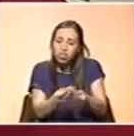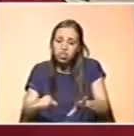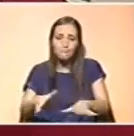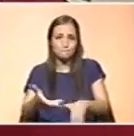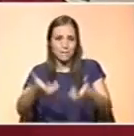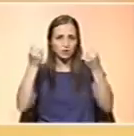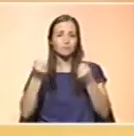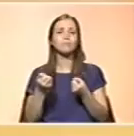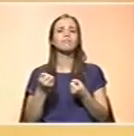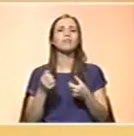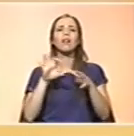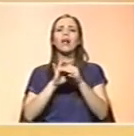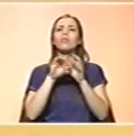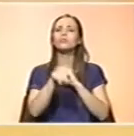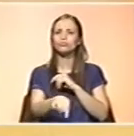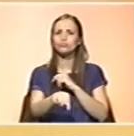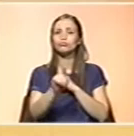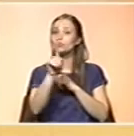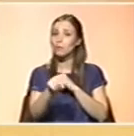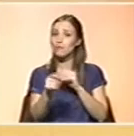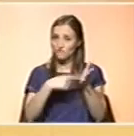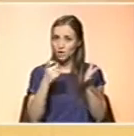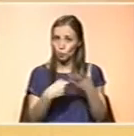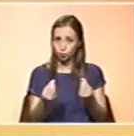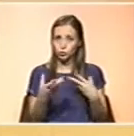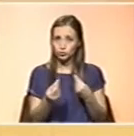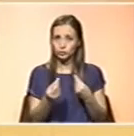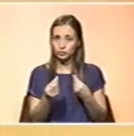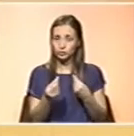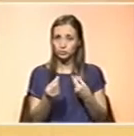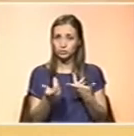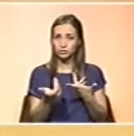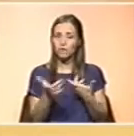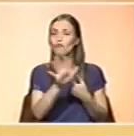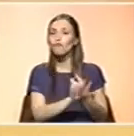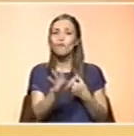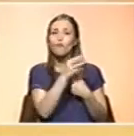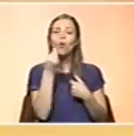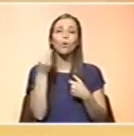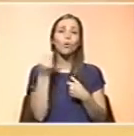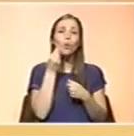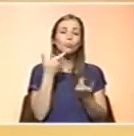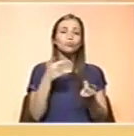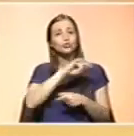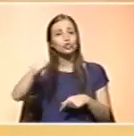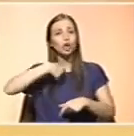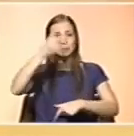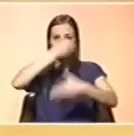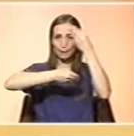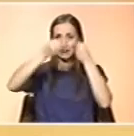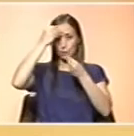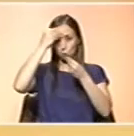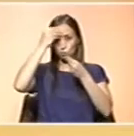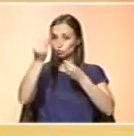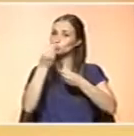em relação a isso, também temos muitas carências na forma como estamos, ou como aprendemos a